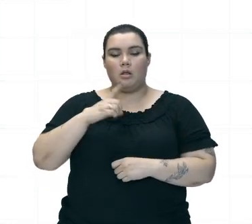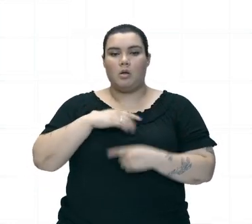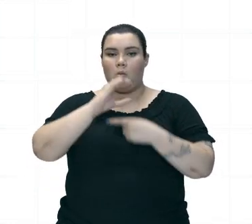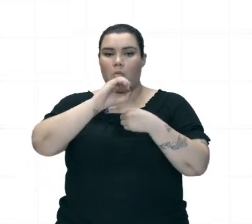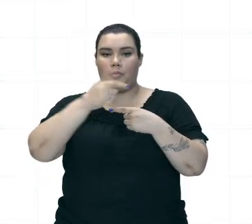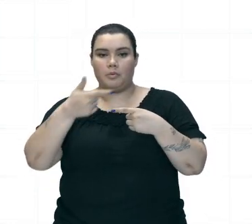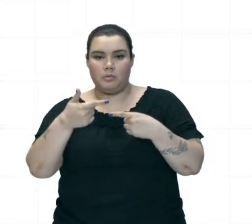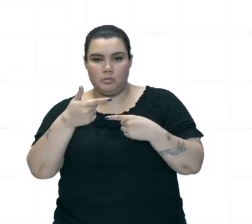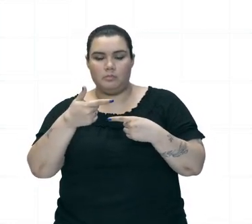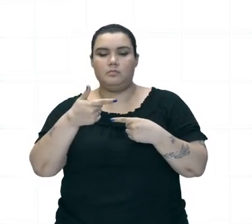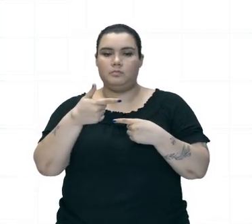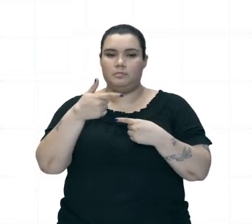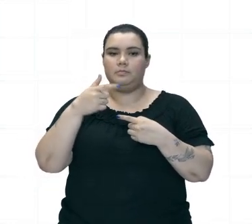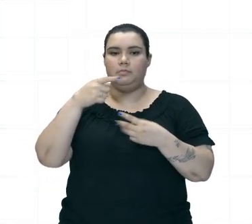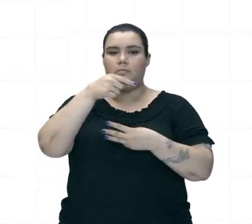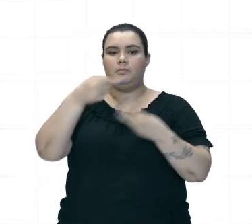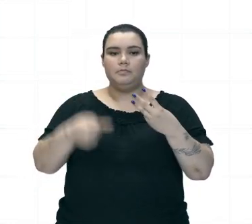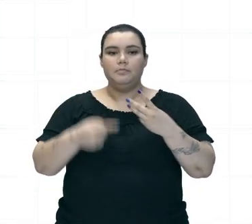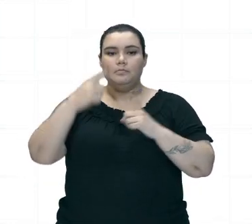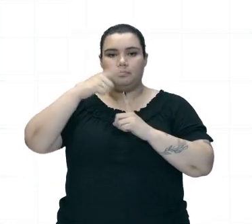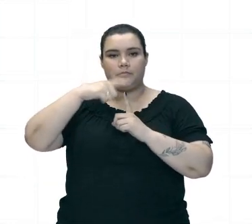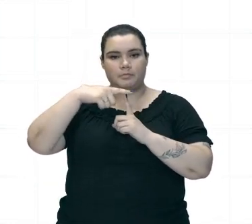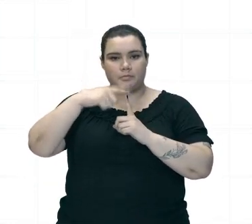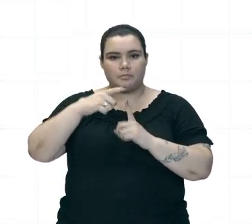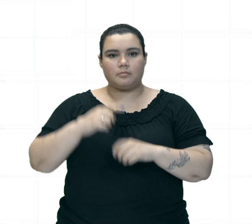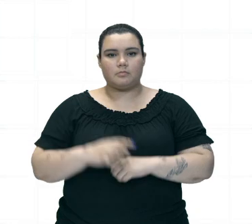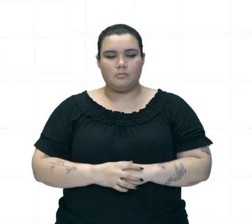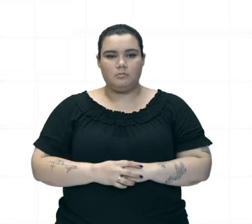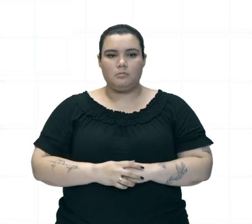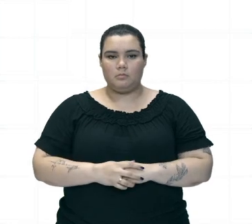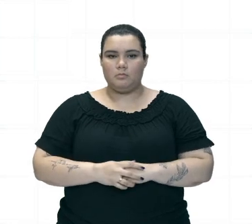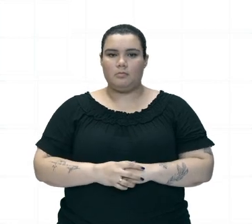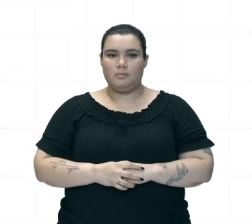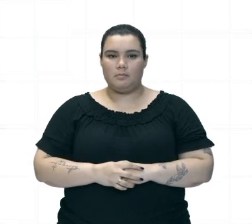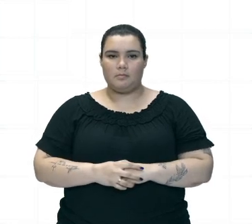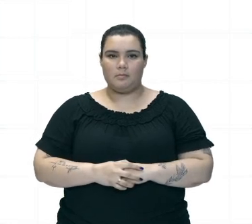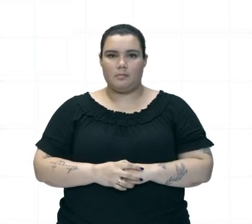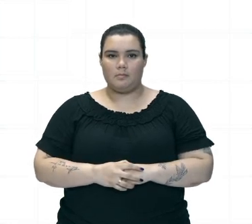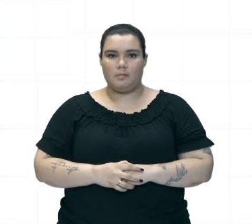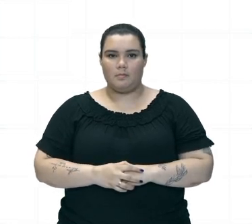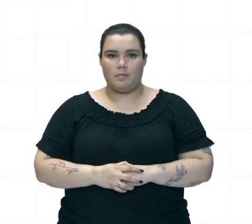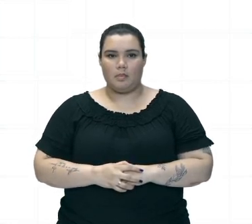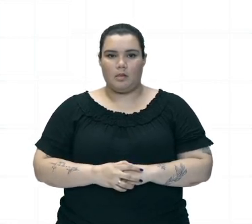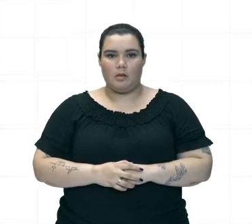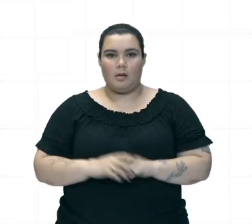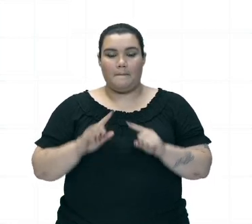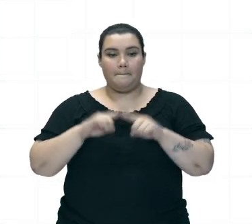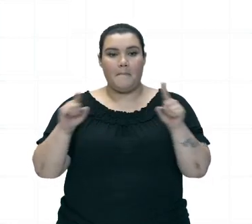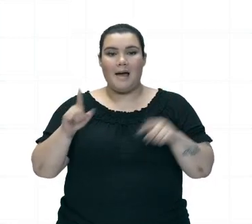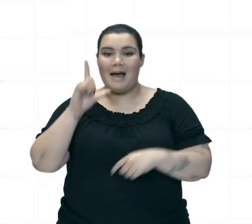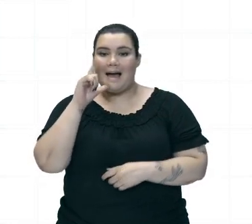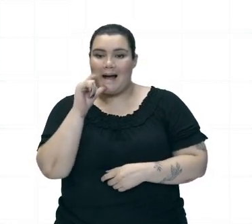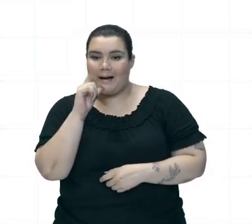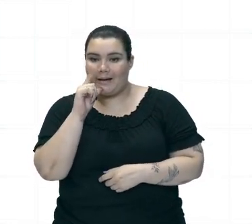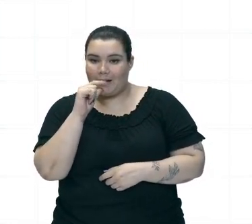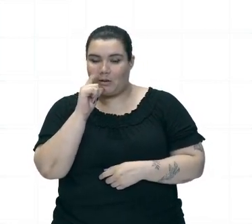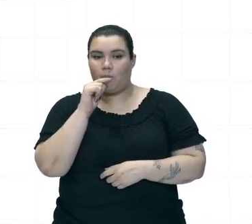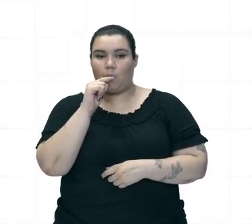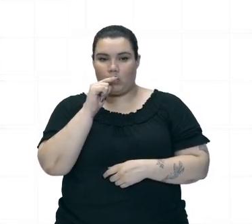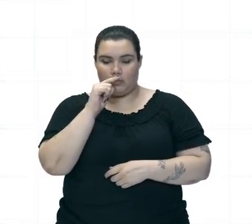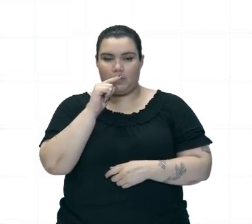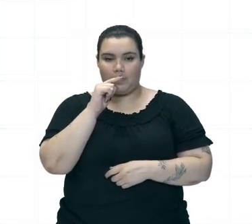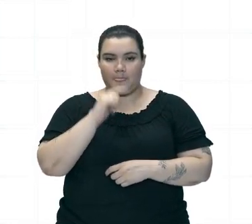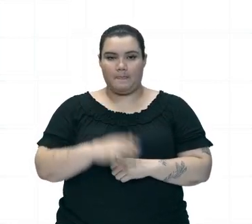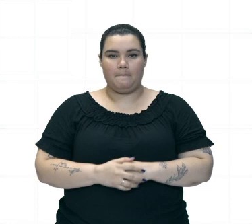Líquido Sólido Da mesma forma Só que A água Notem o seguinte